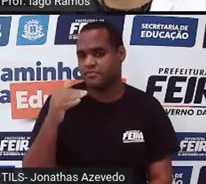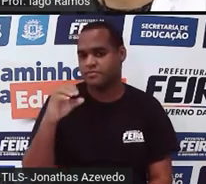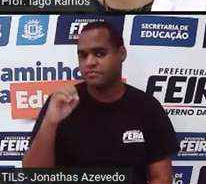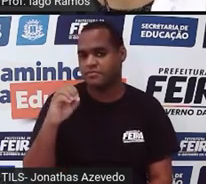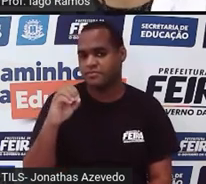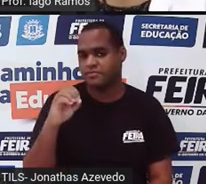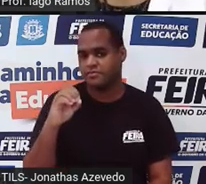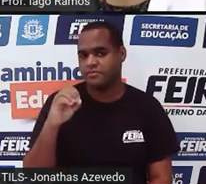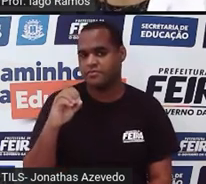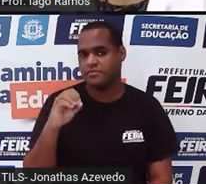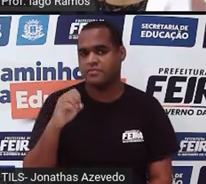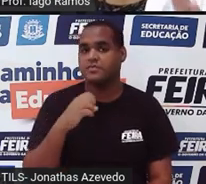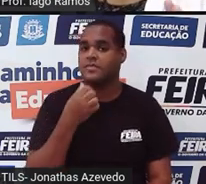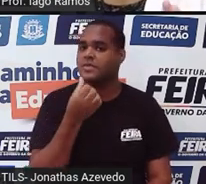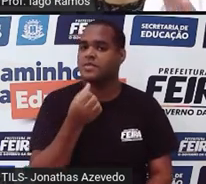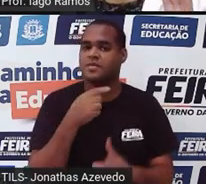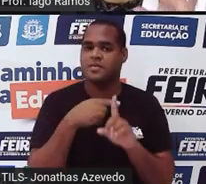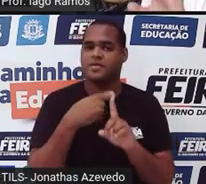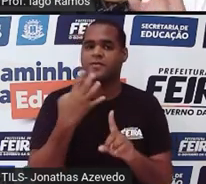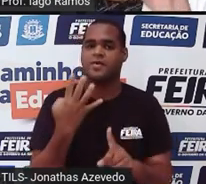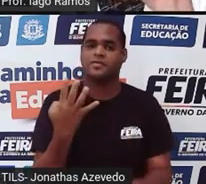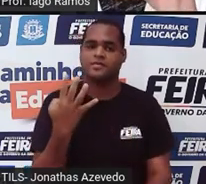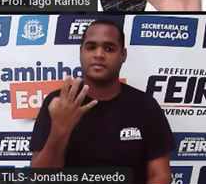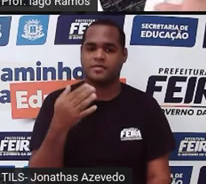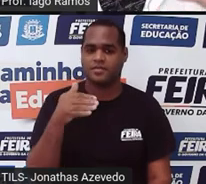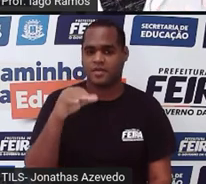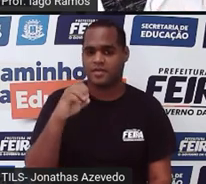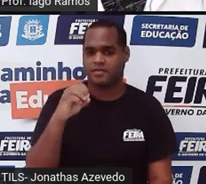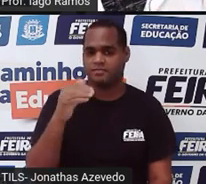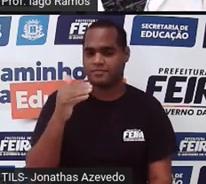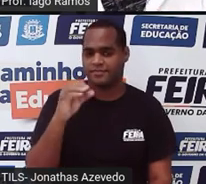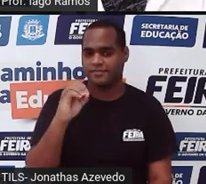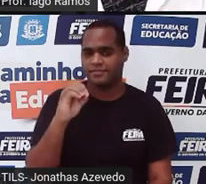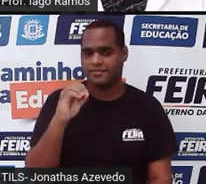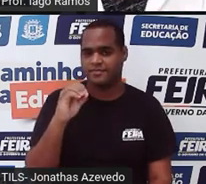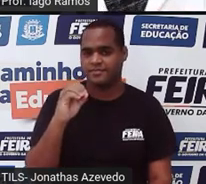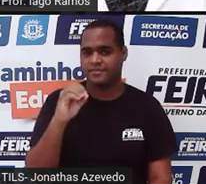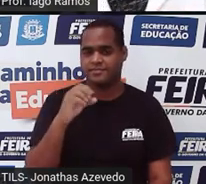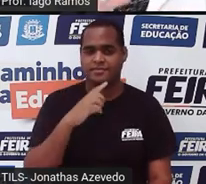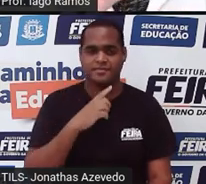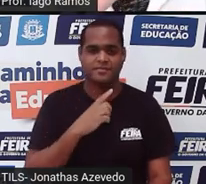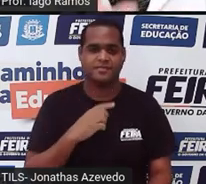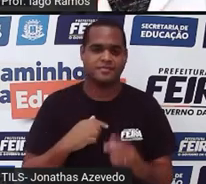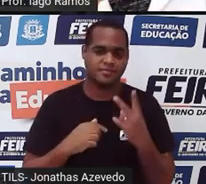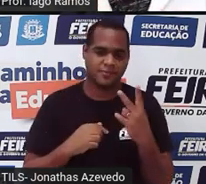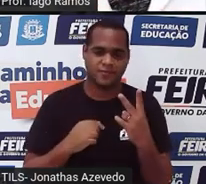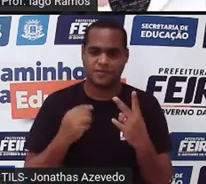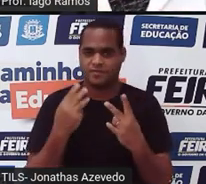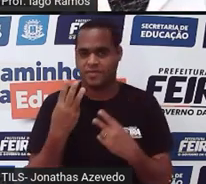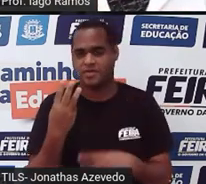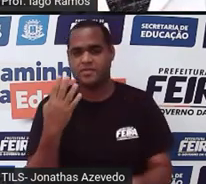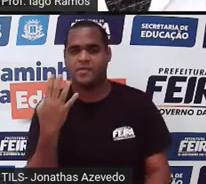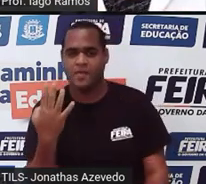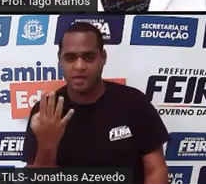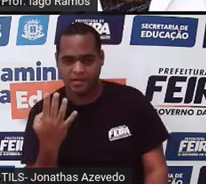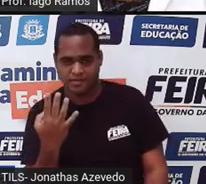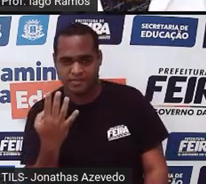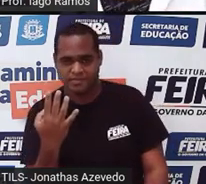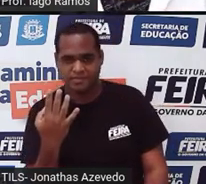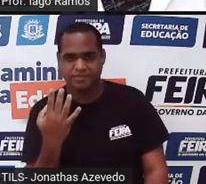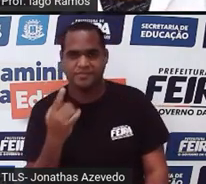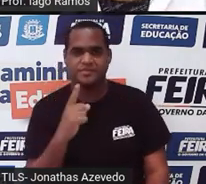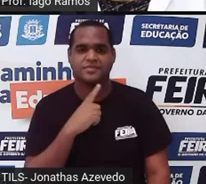4, porque 6 mais 4 é 10. Então, aumentou 2, aumentou 3, depois aumentou